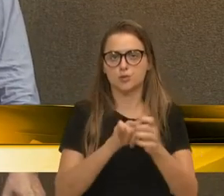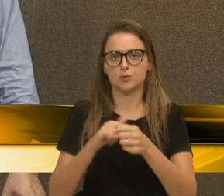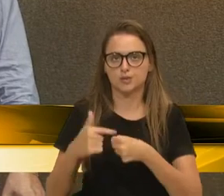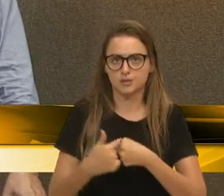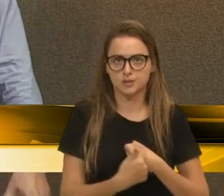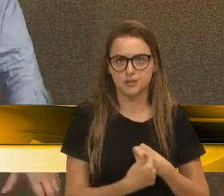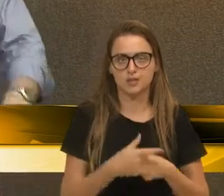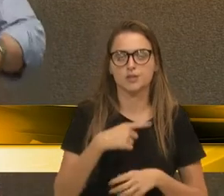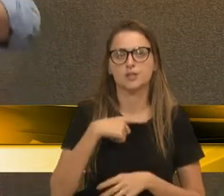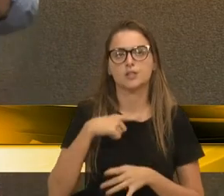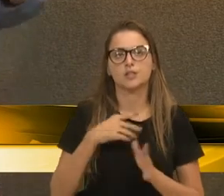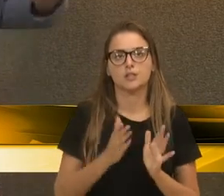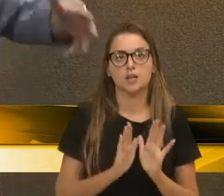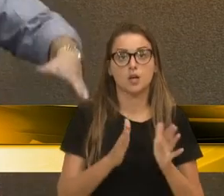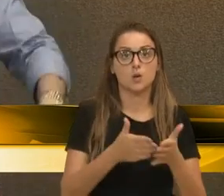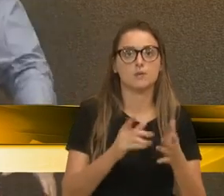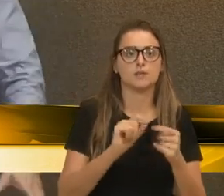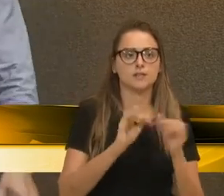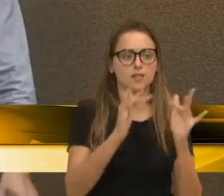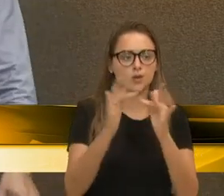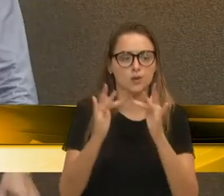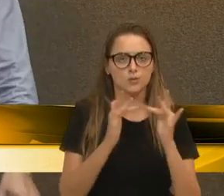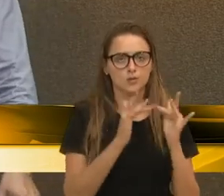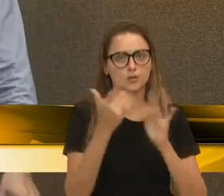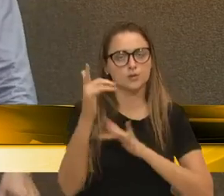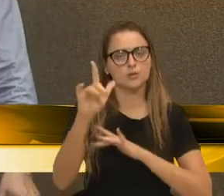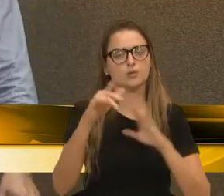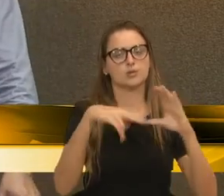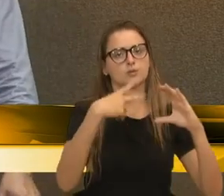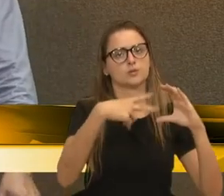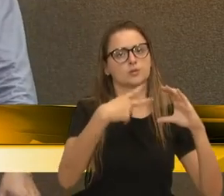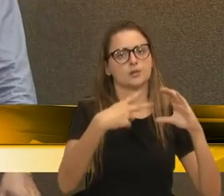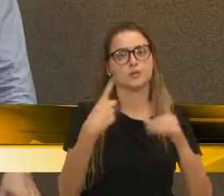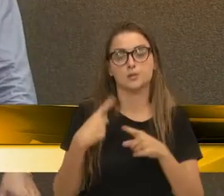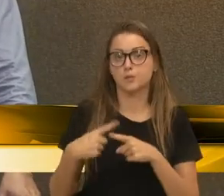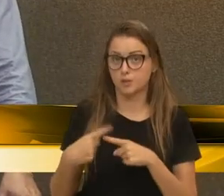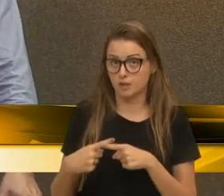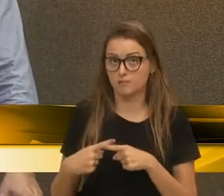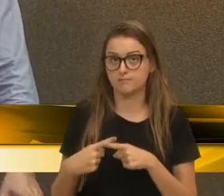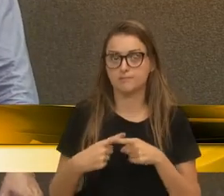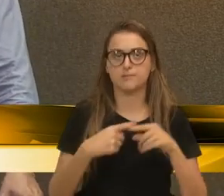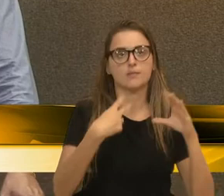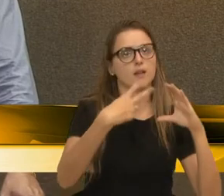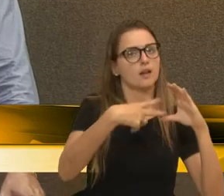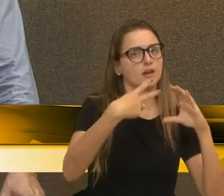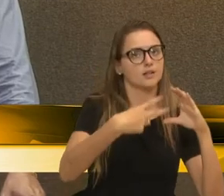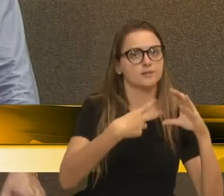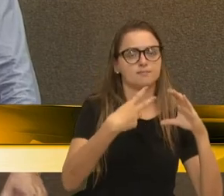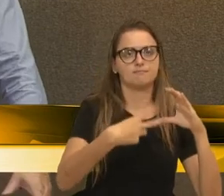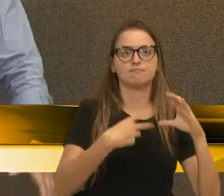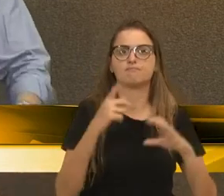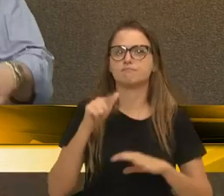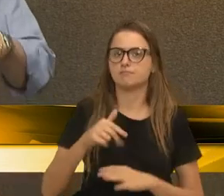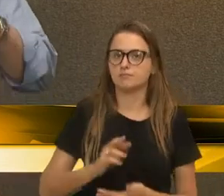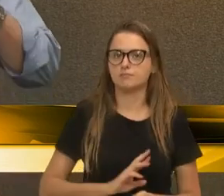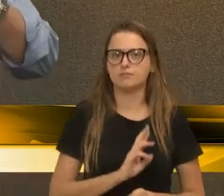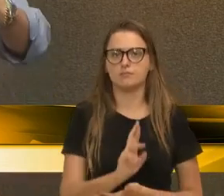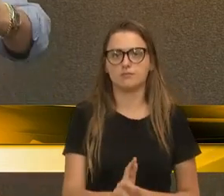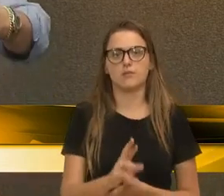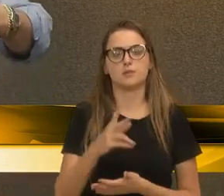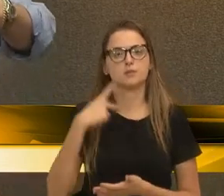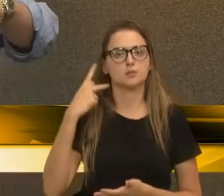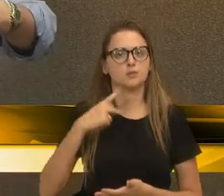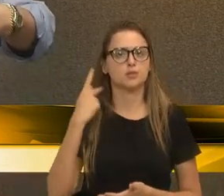de essa frente contatar com as câmaras, porque a câmara, quer queira, quer não queira, é a representação